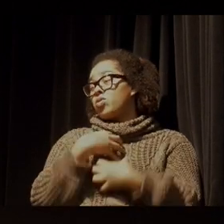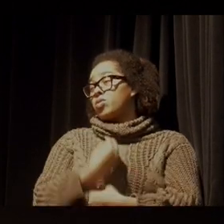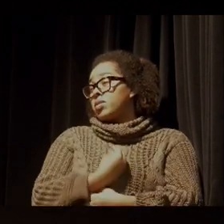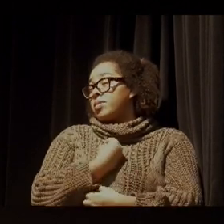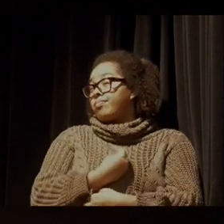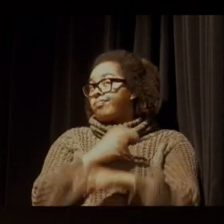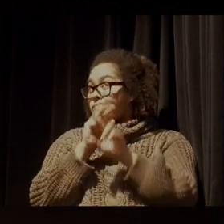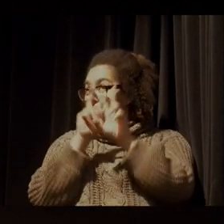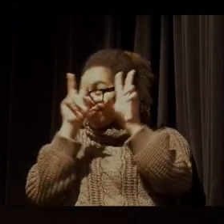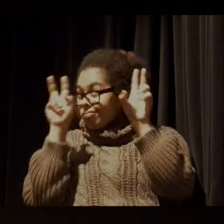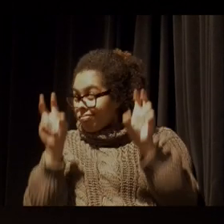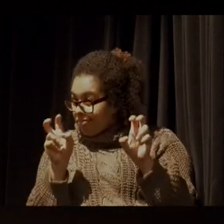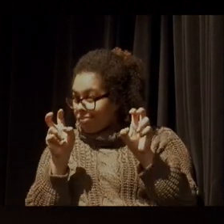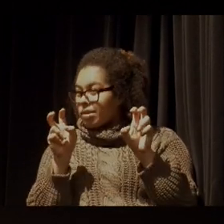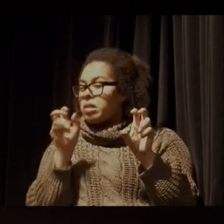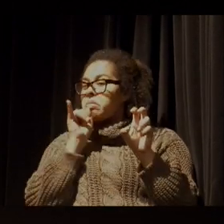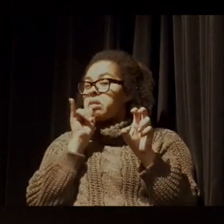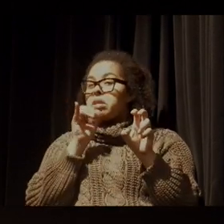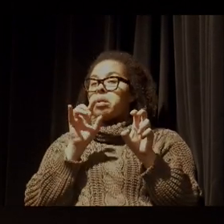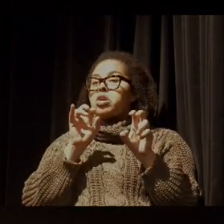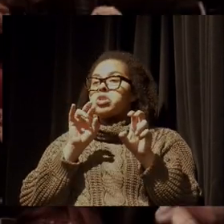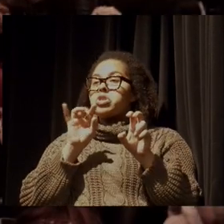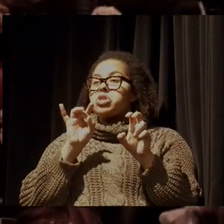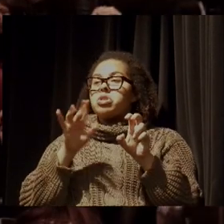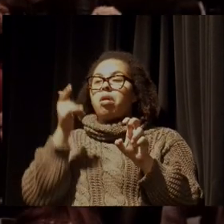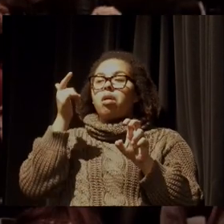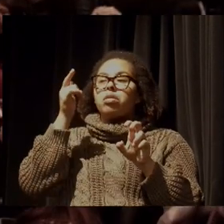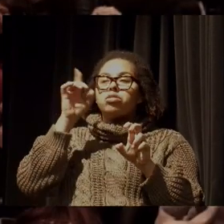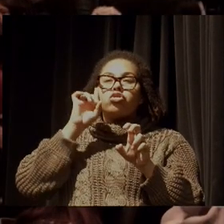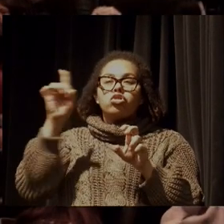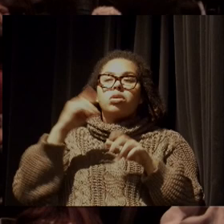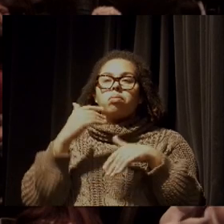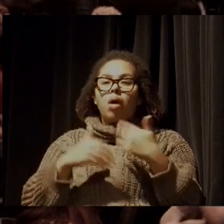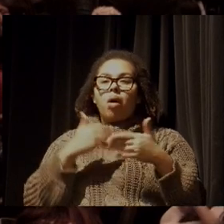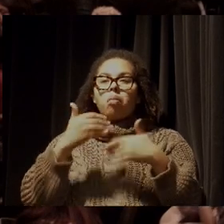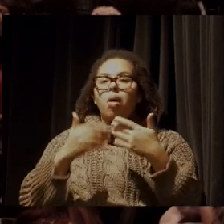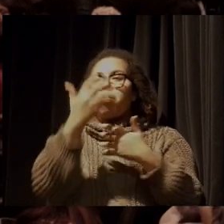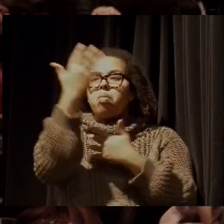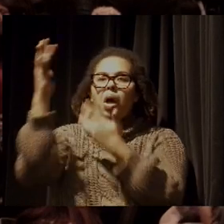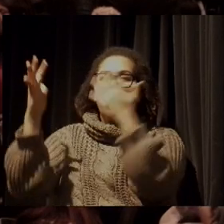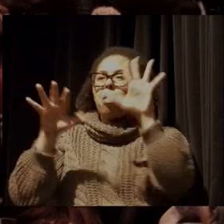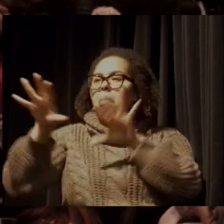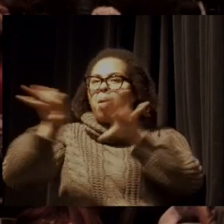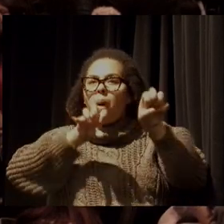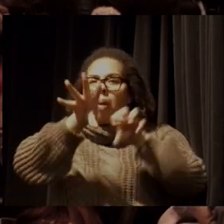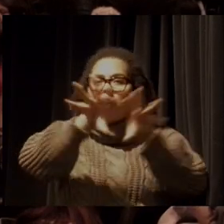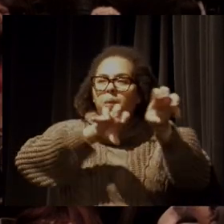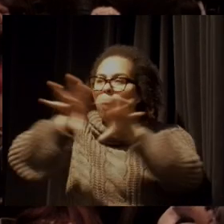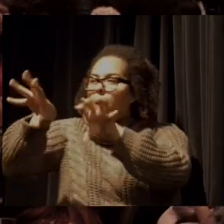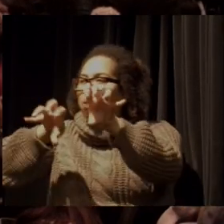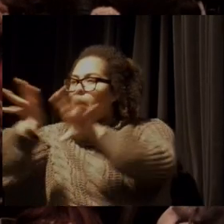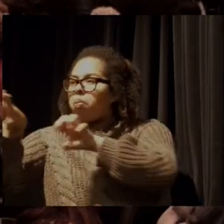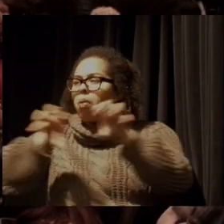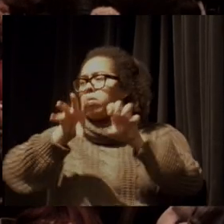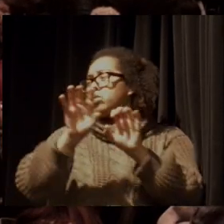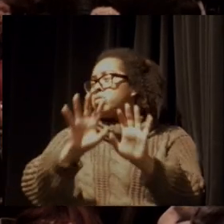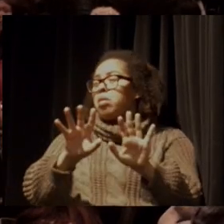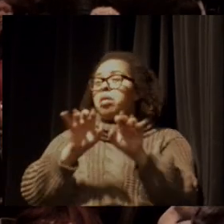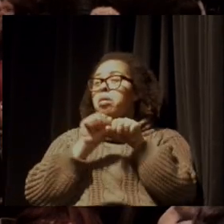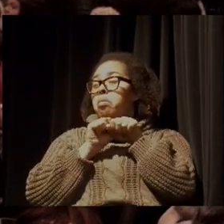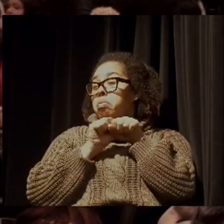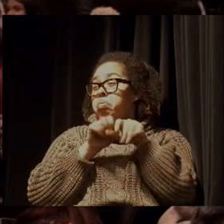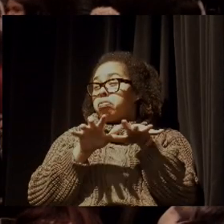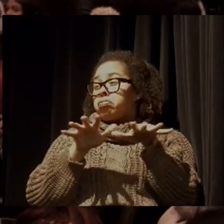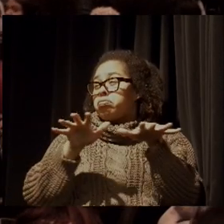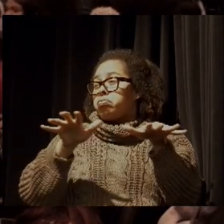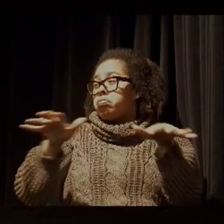digamos, predatório e degradador do meio ambiente que se auto-reproduz de uma maneira muito